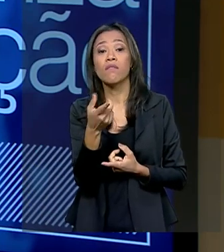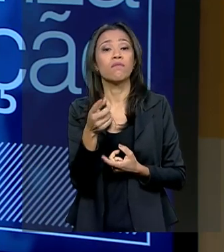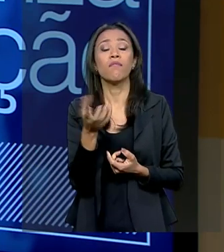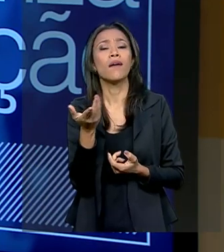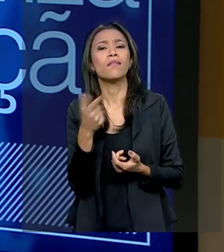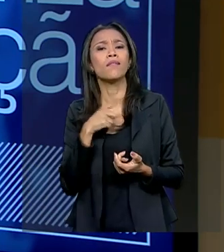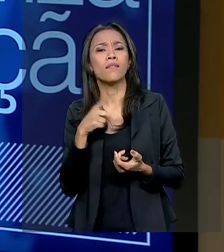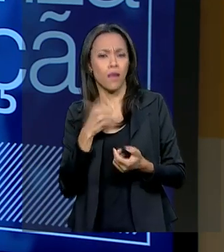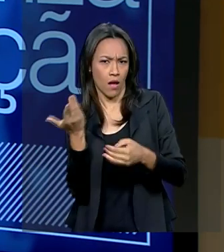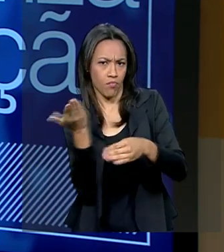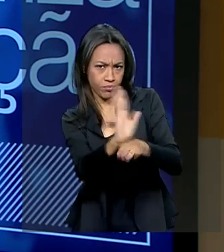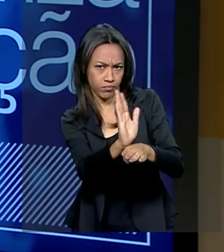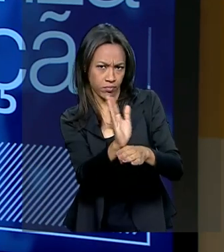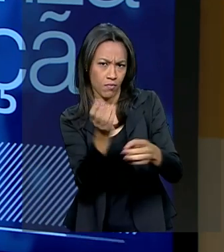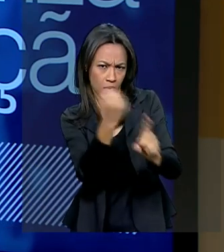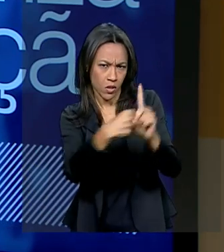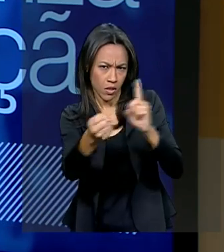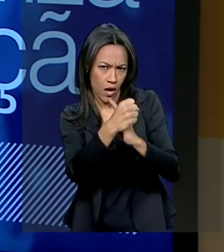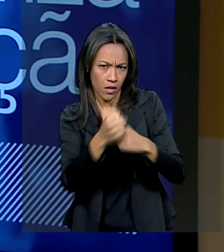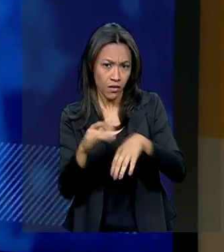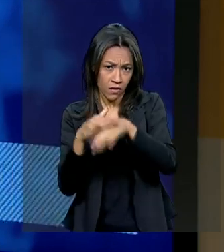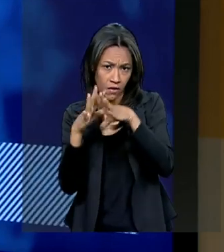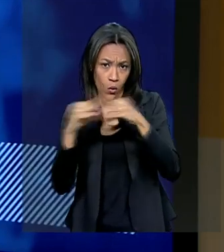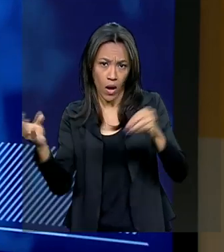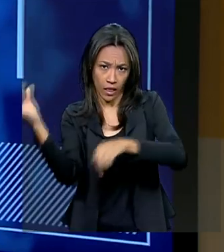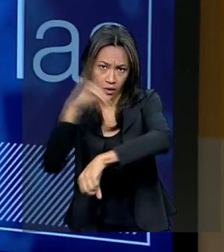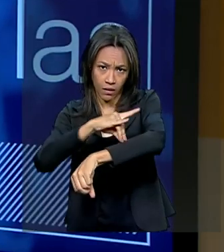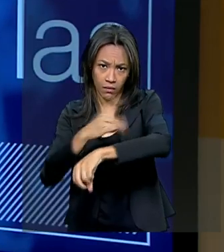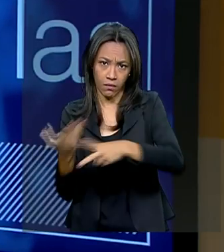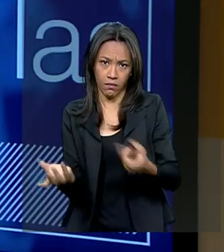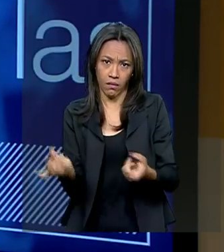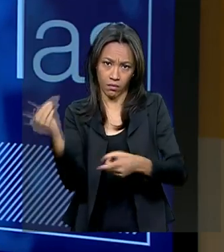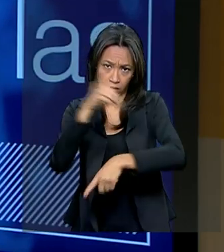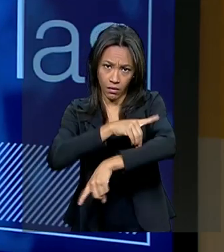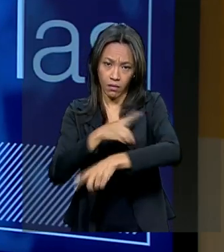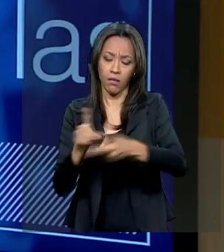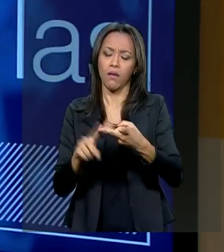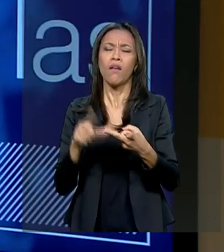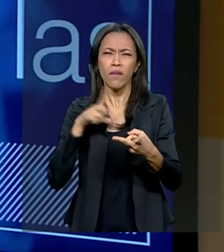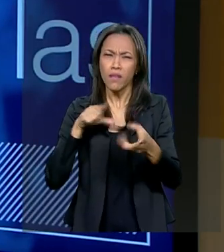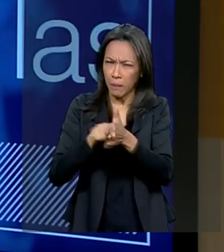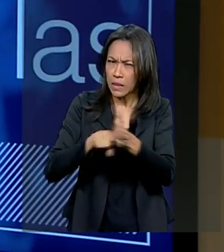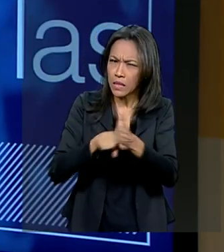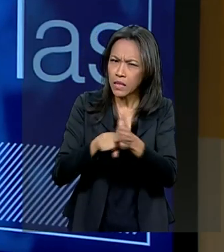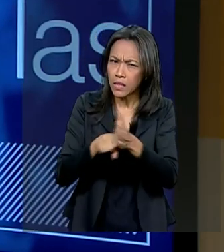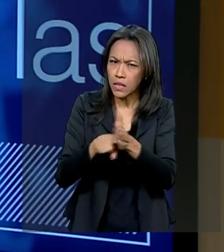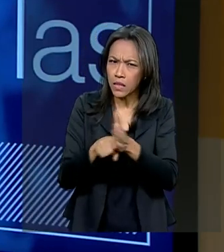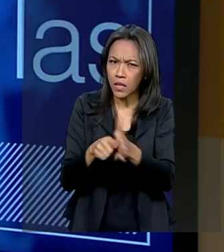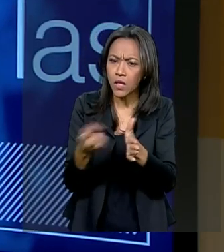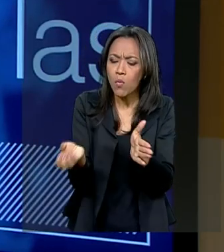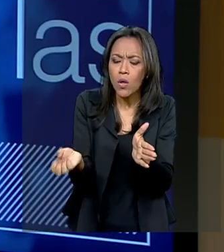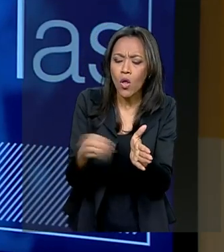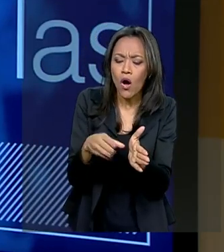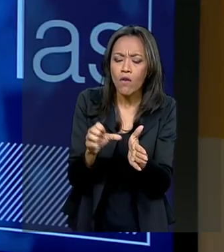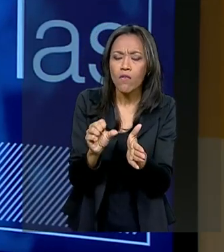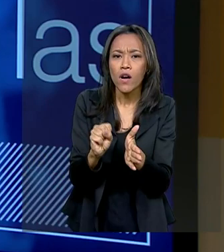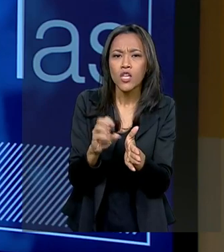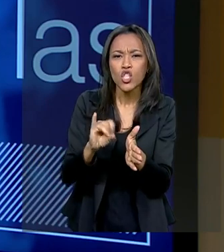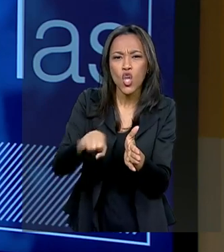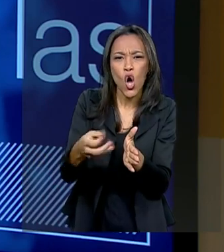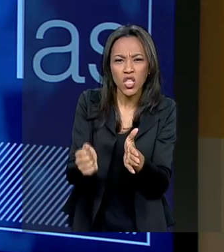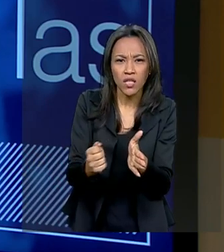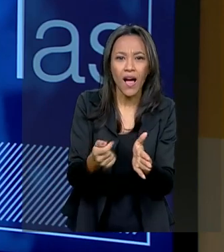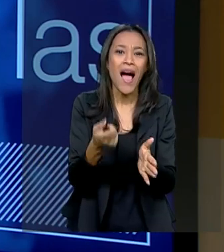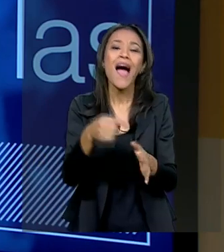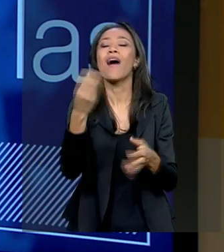tirando da gente? Vai ter a cura da dengue? Vai ter uma pesquisa por uma semente nova de soja? Ah, não. É para estudar como é que eu